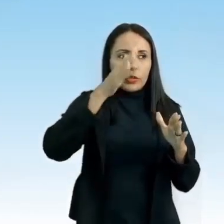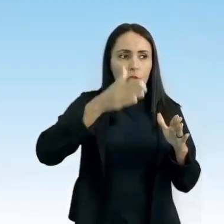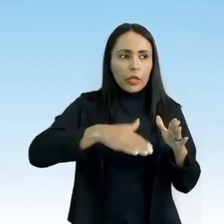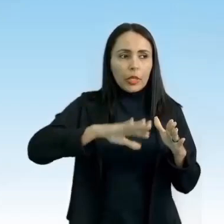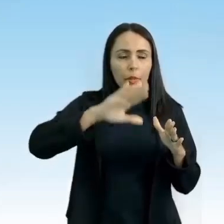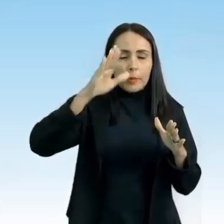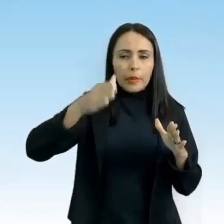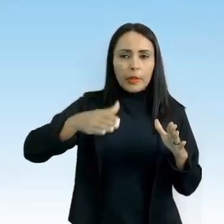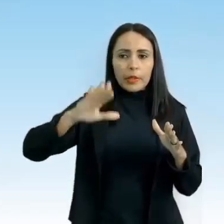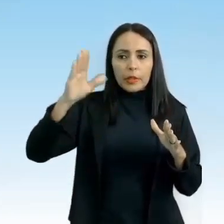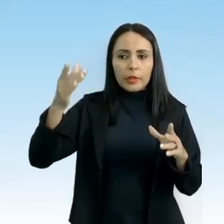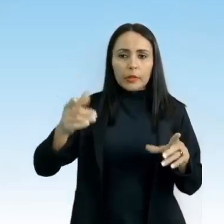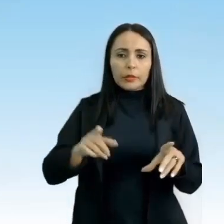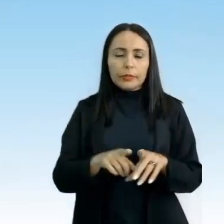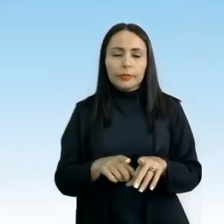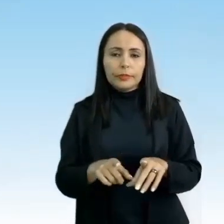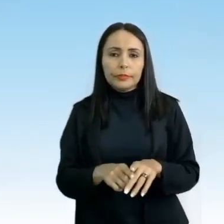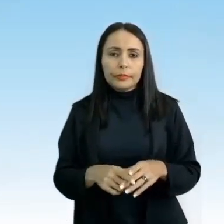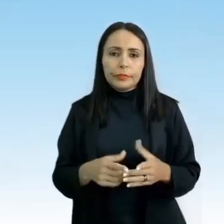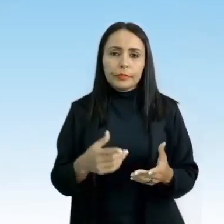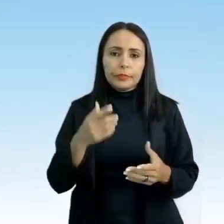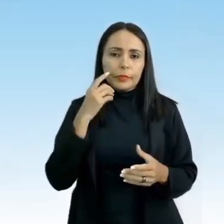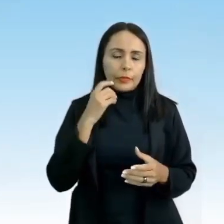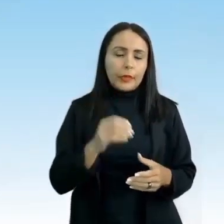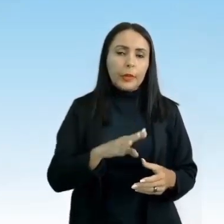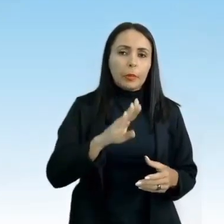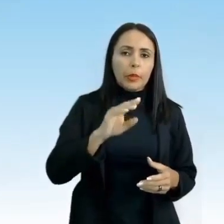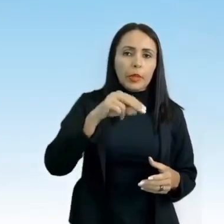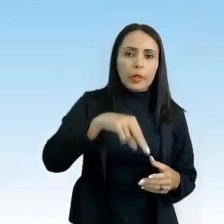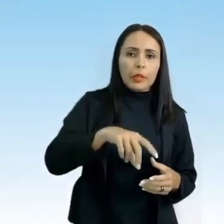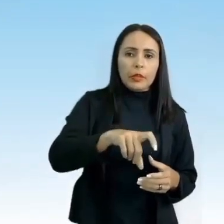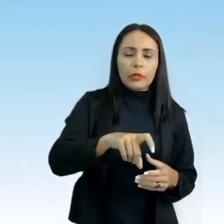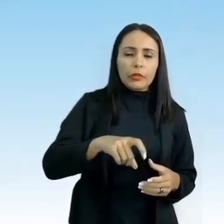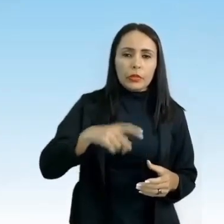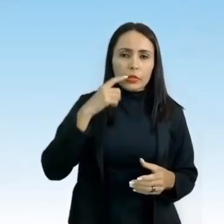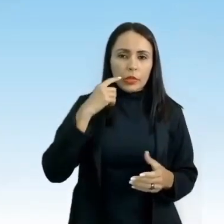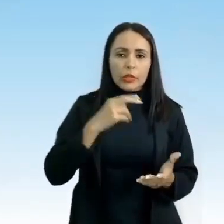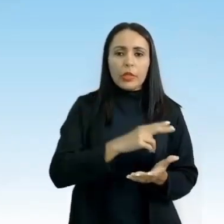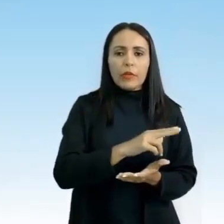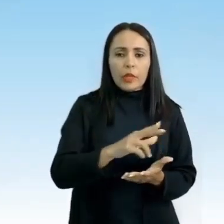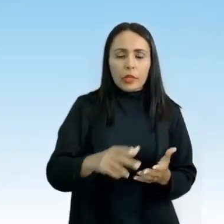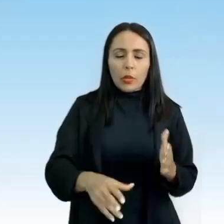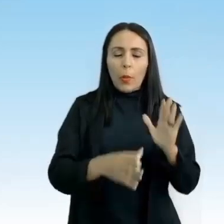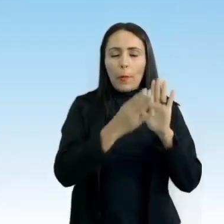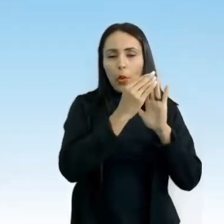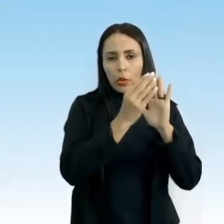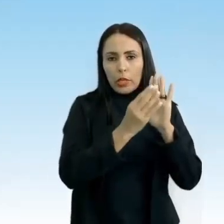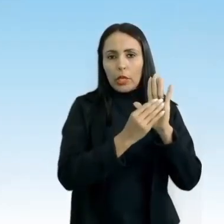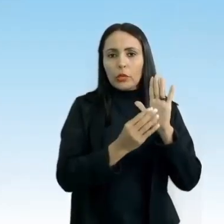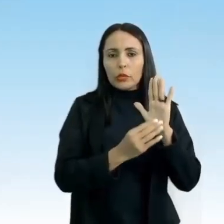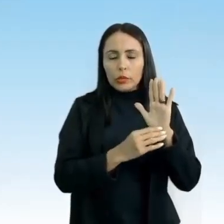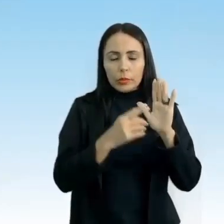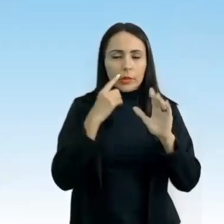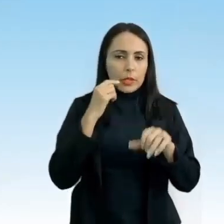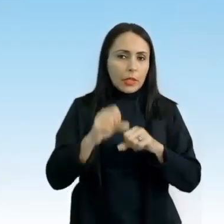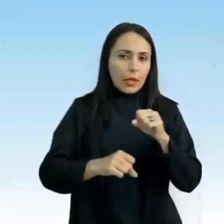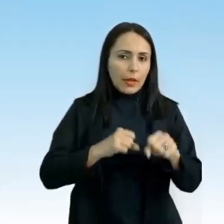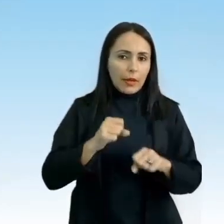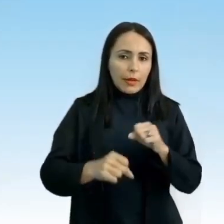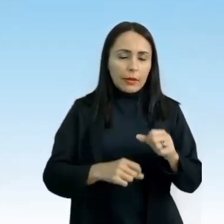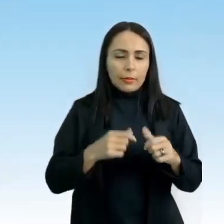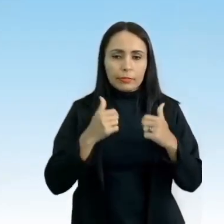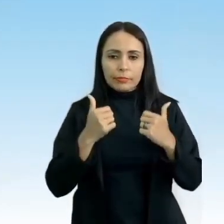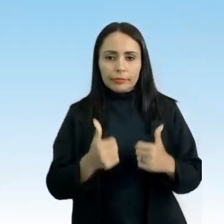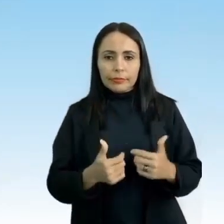né? O motonbike ou MTB. E BMX, e é praticado com diversos tipos e modelos de bicicleta, tá? O